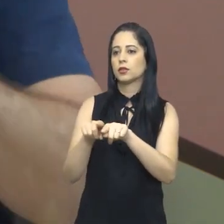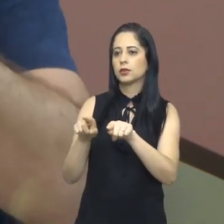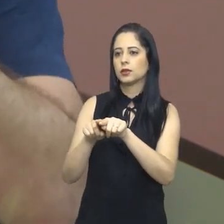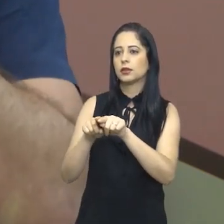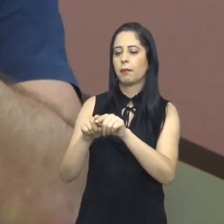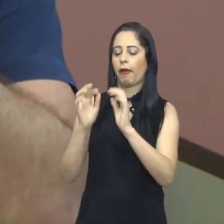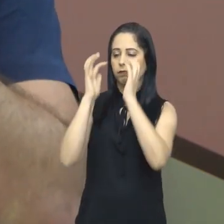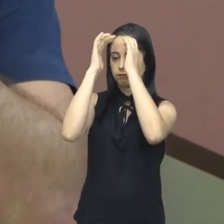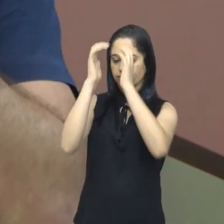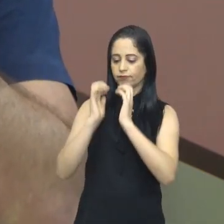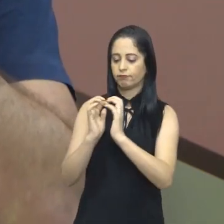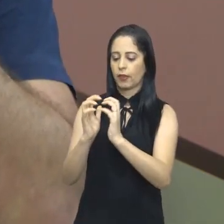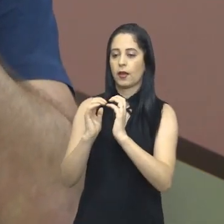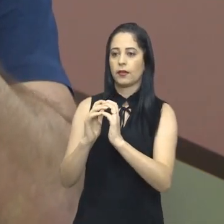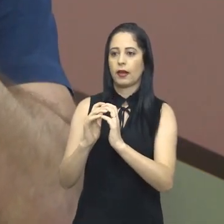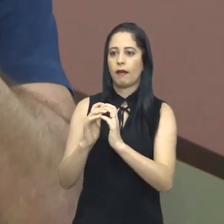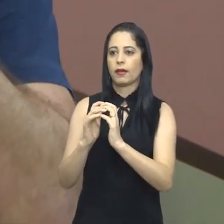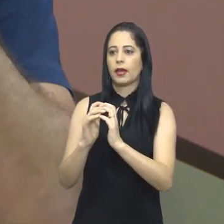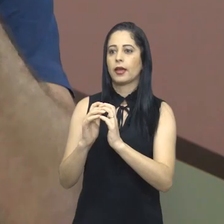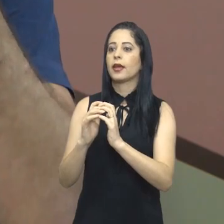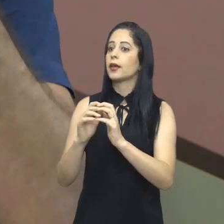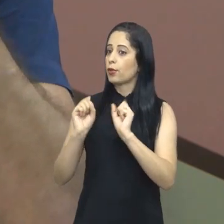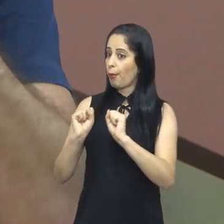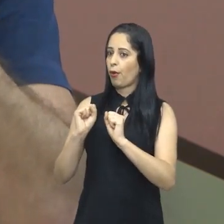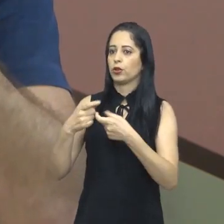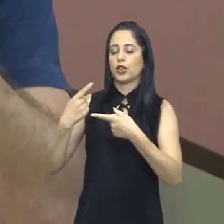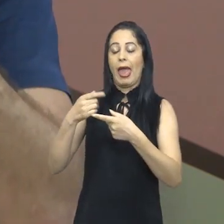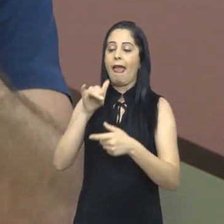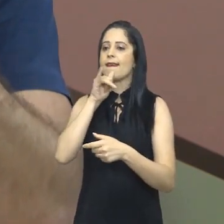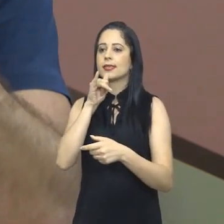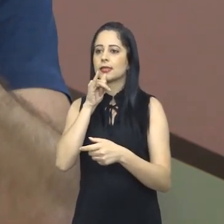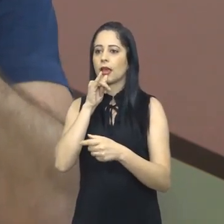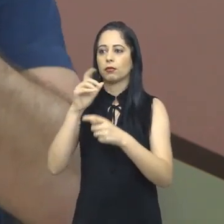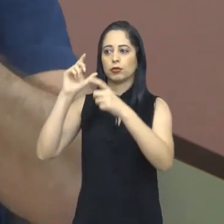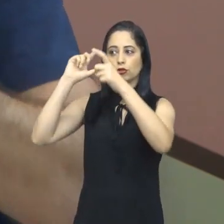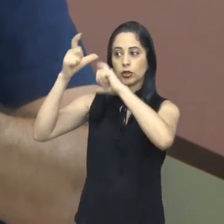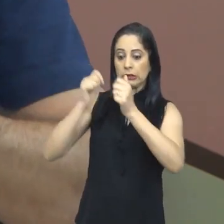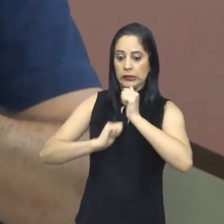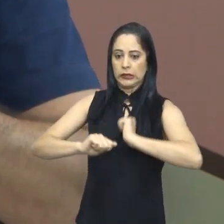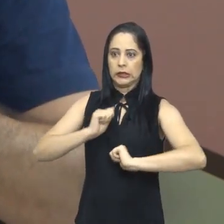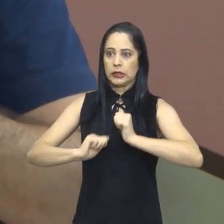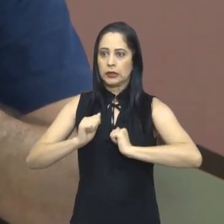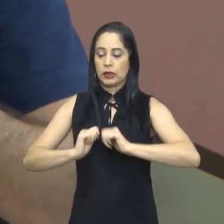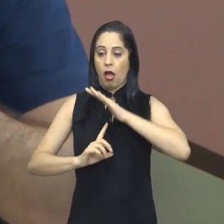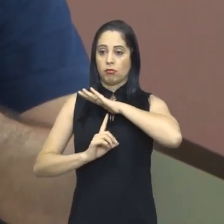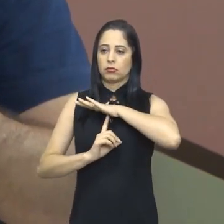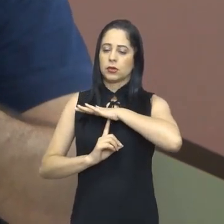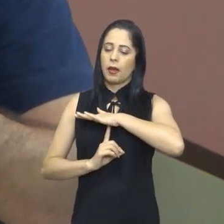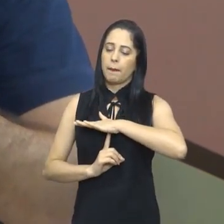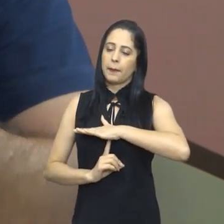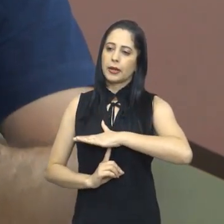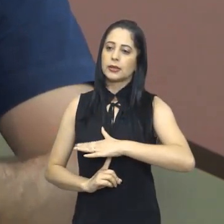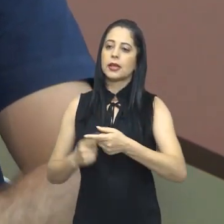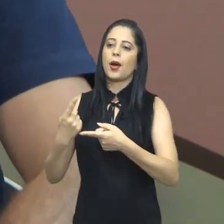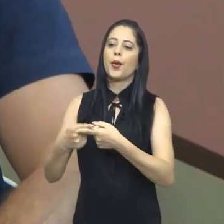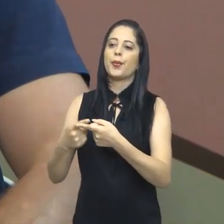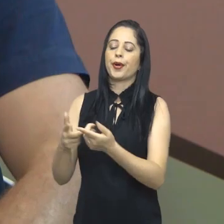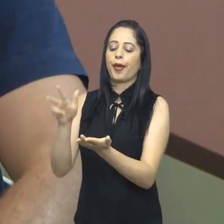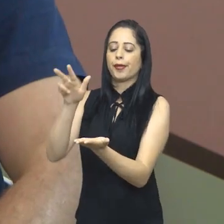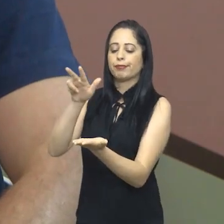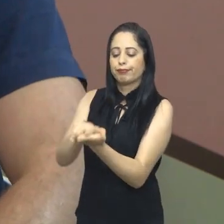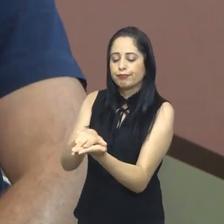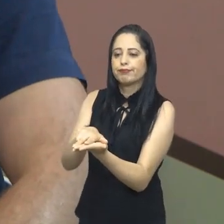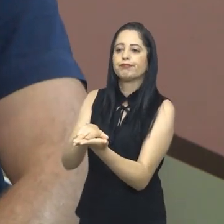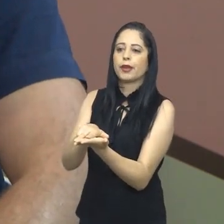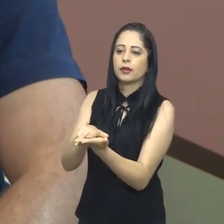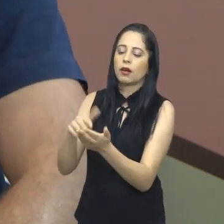pilar do pós-covid. Então, falta de atenção, transtorno de ansiedade, depressão, para quem ficou